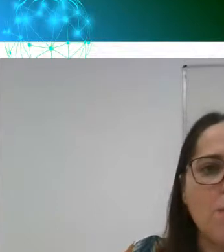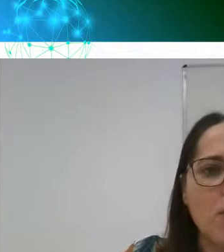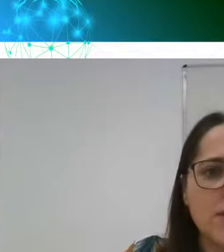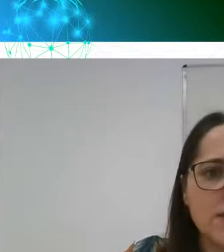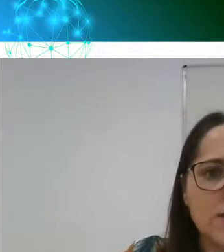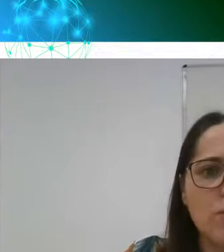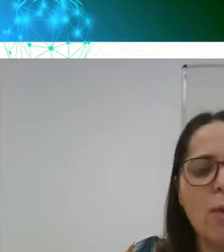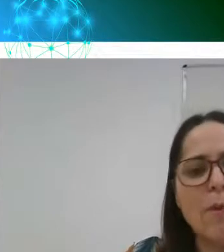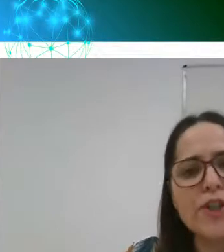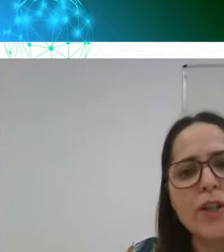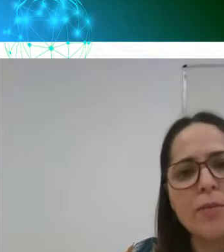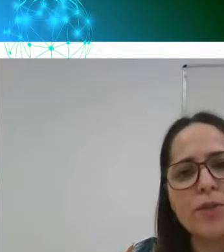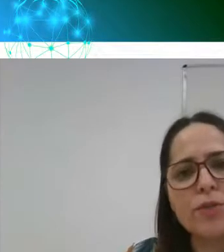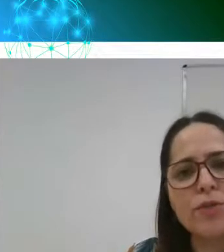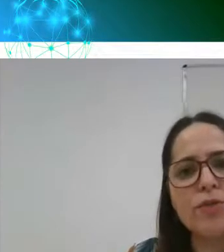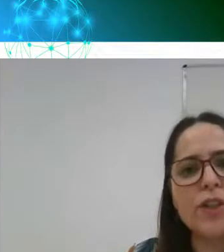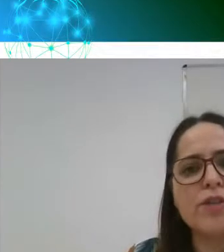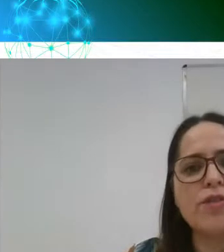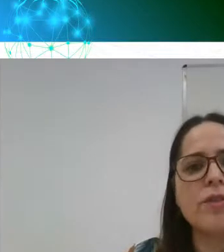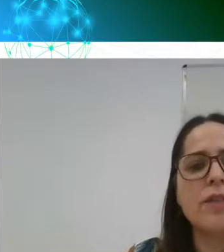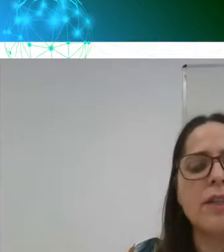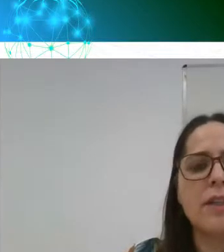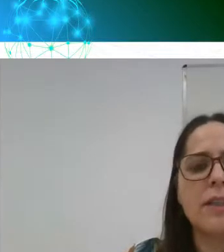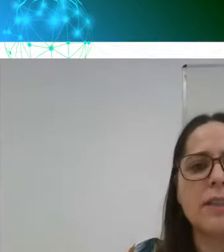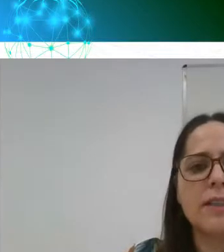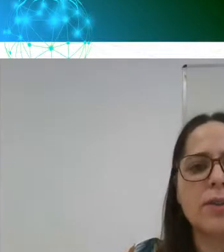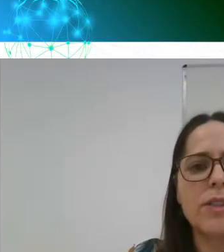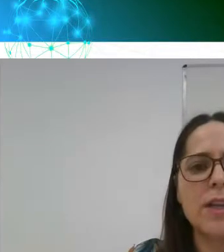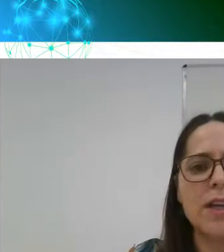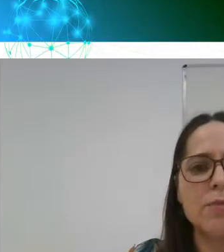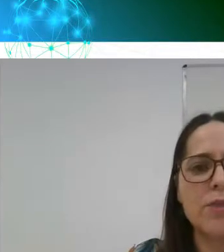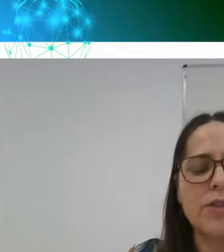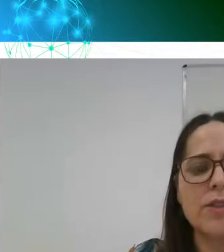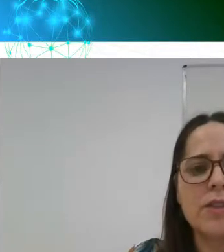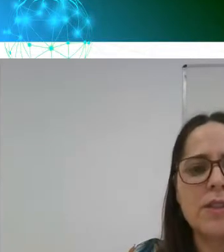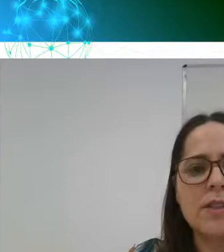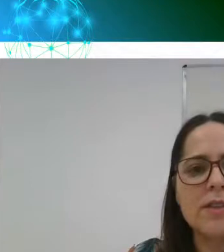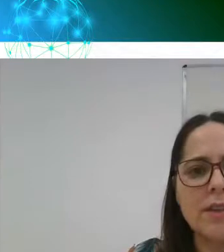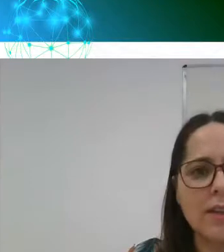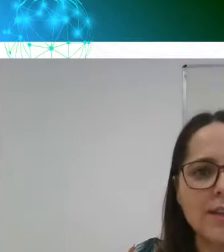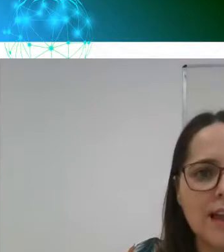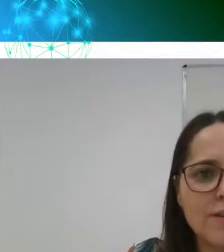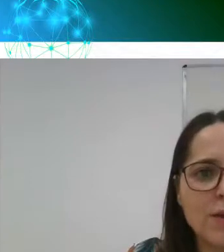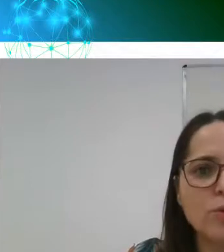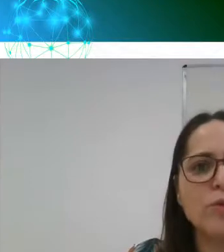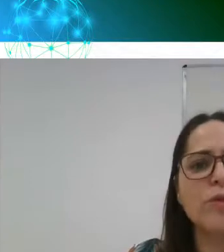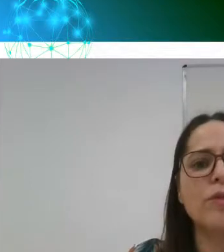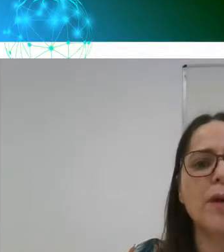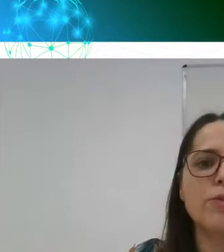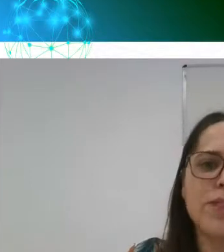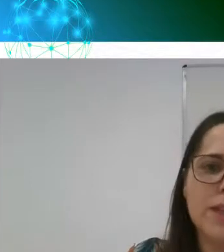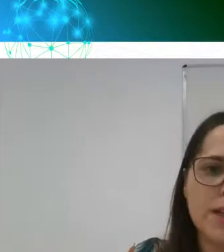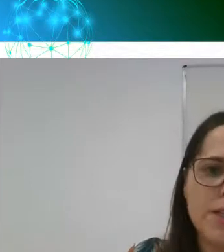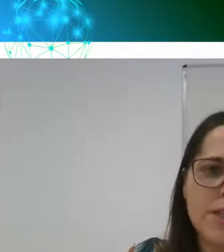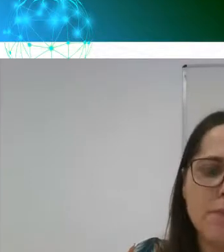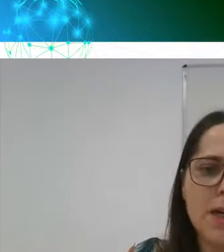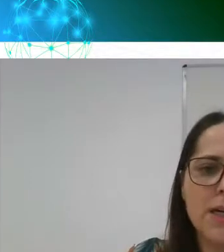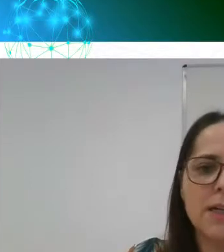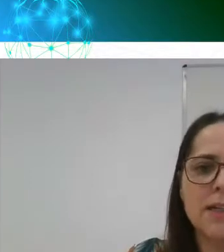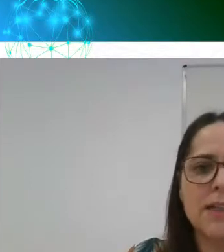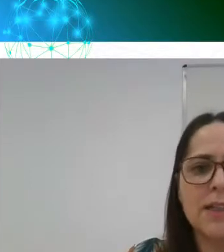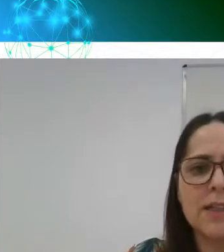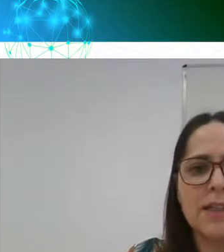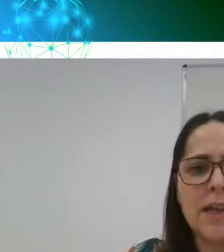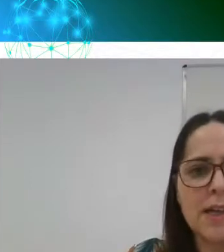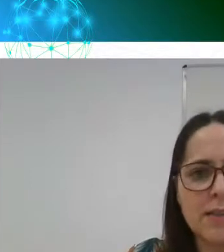Após, então, o compartilhamento dos vídeos, nós teremos cerca de 10 minutos para os integrantes da